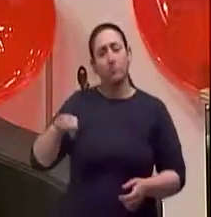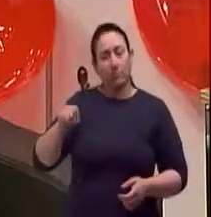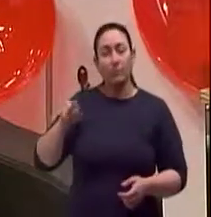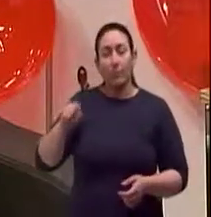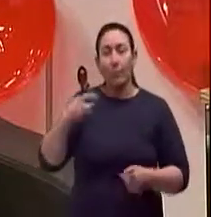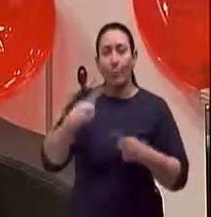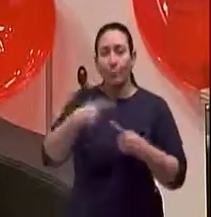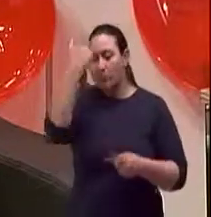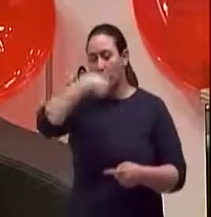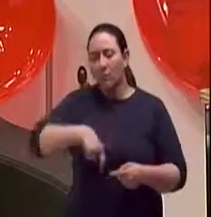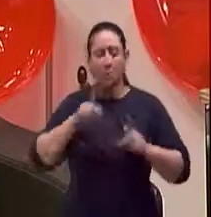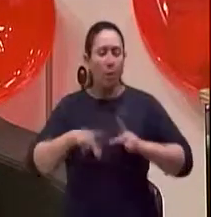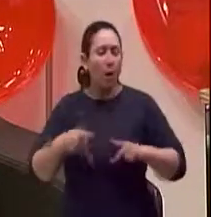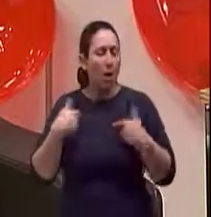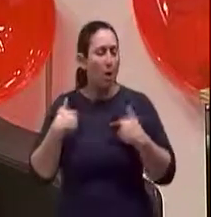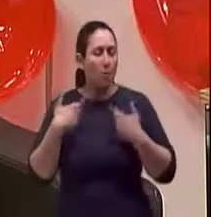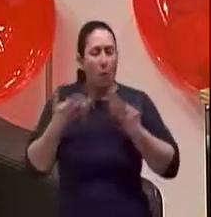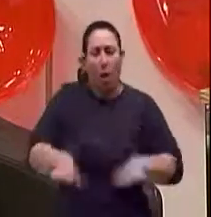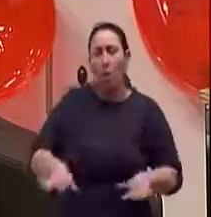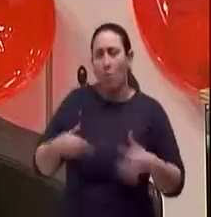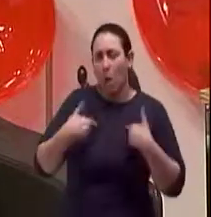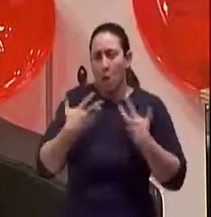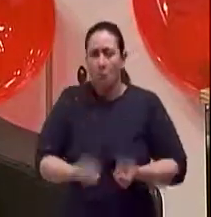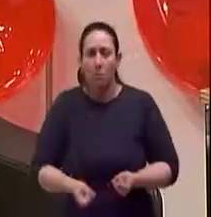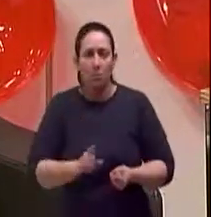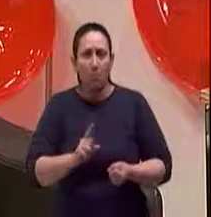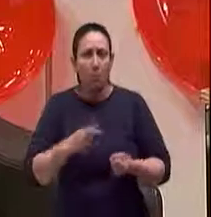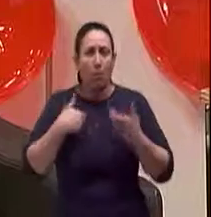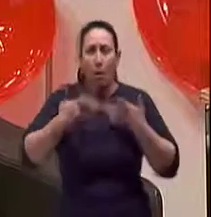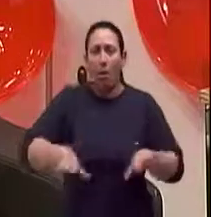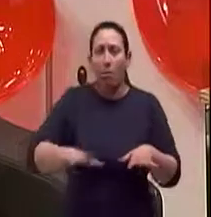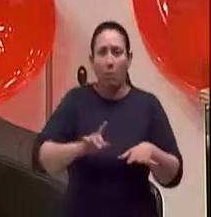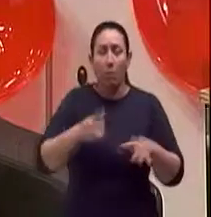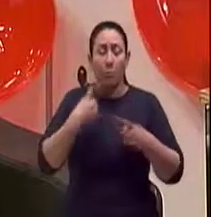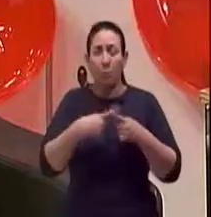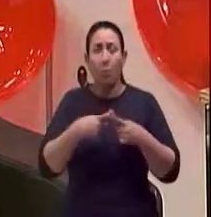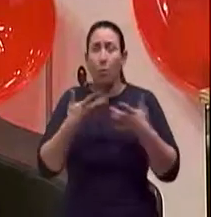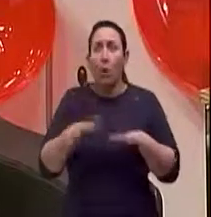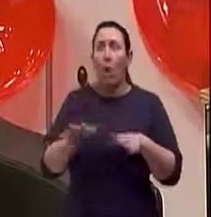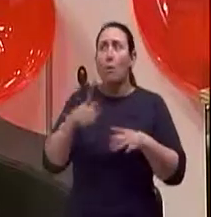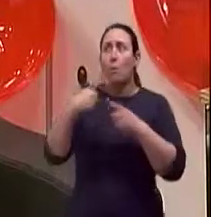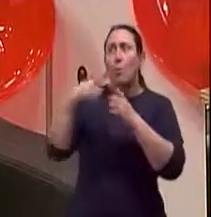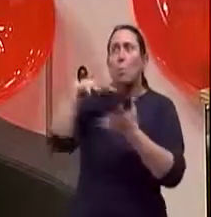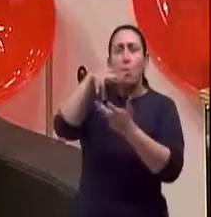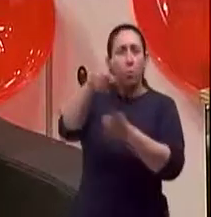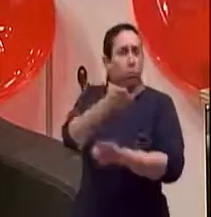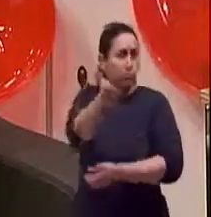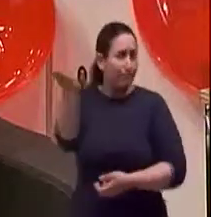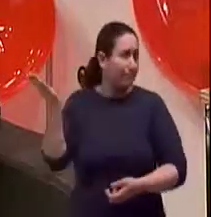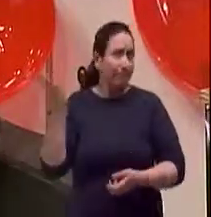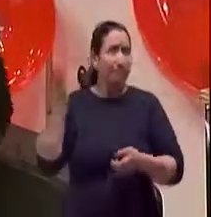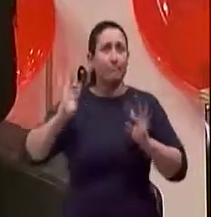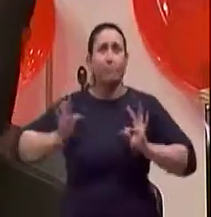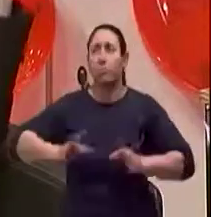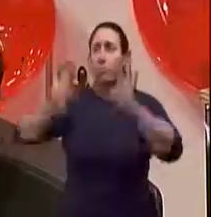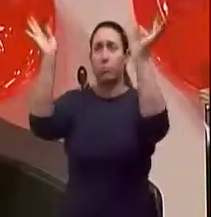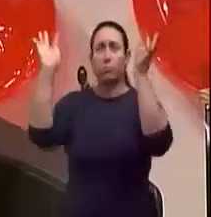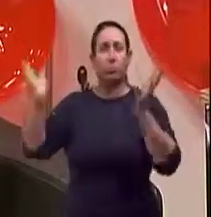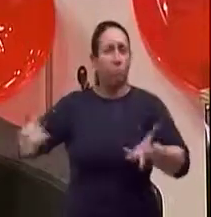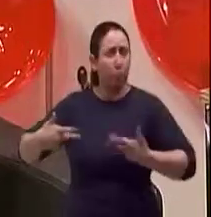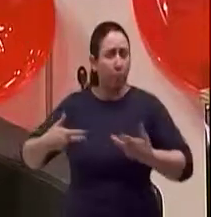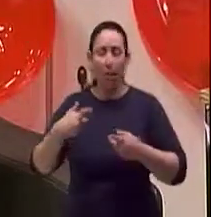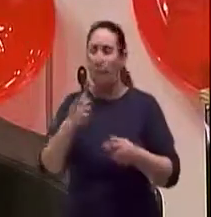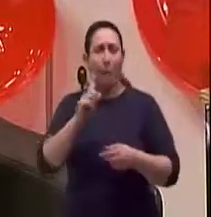está querendo, está se estagnando, né, a pessoa fica estagnada porque ela não quer se adaptar ao mundo real. E não é porque ela nasceu em